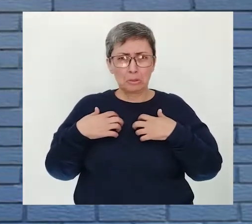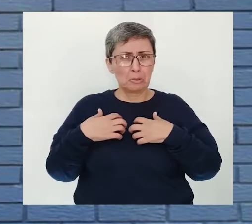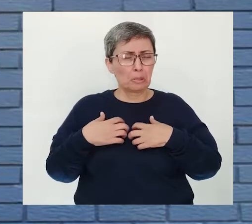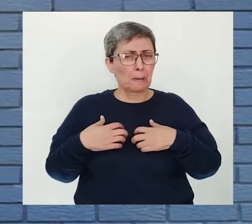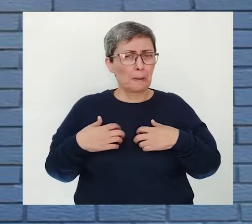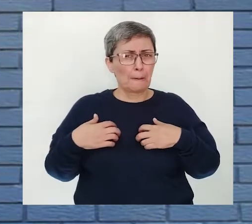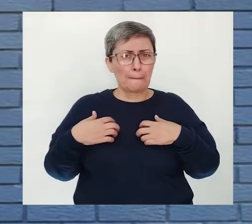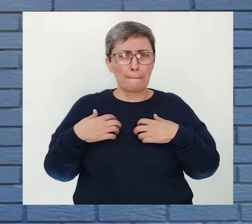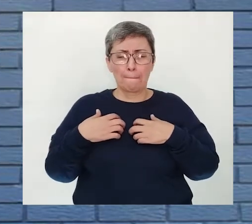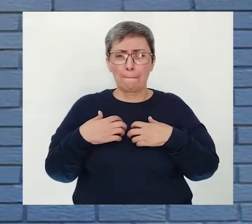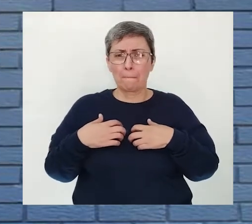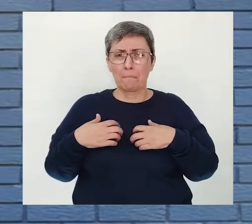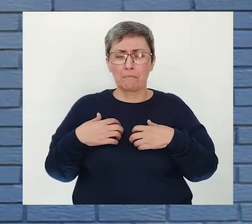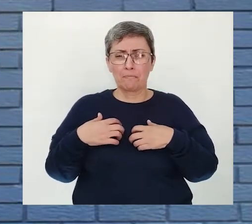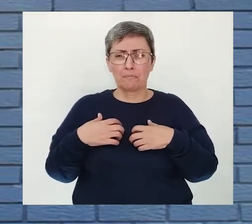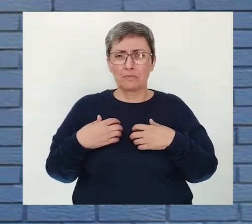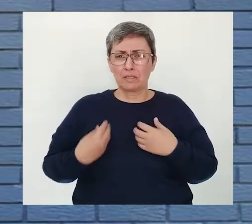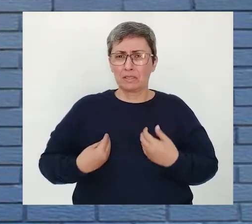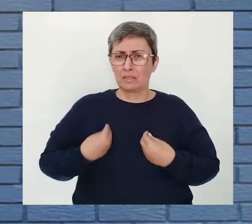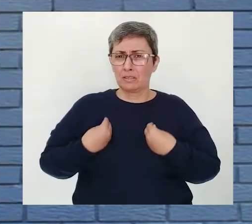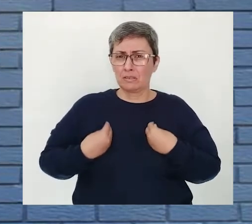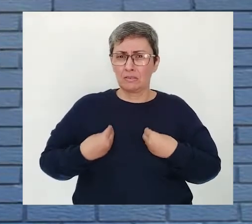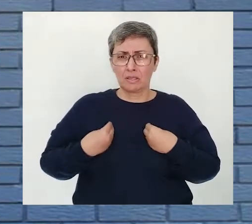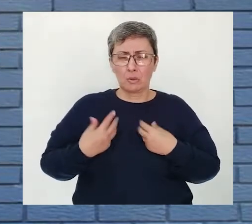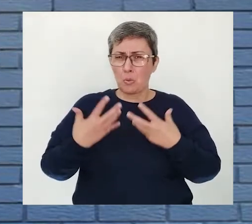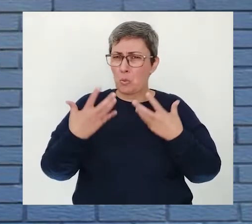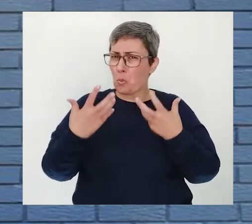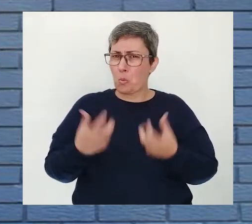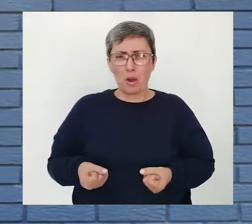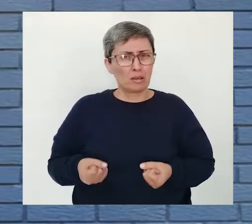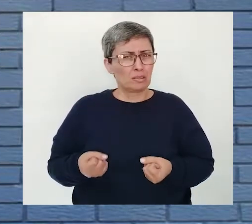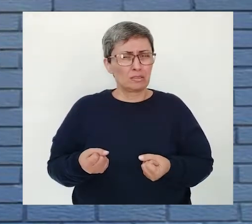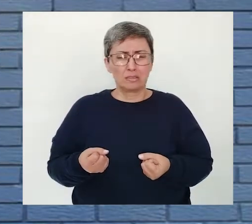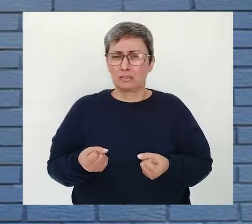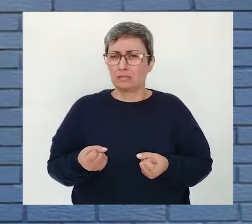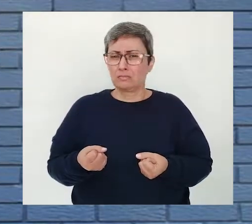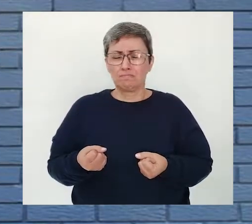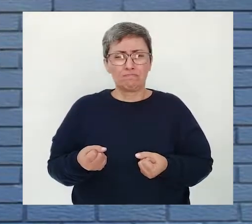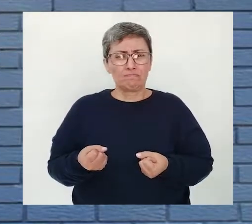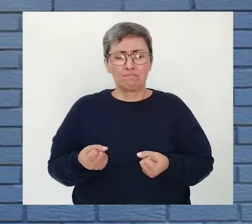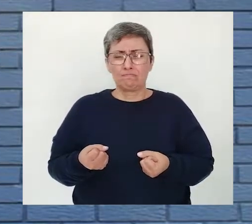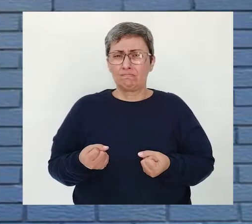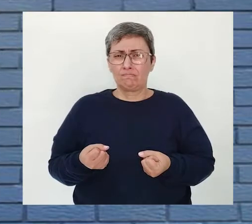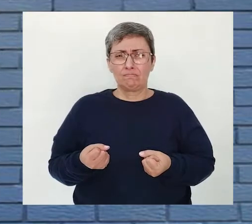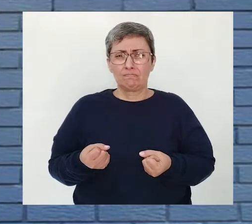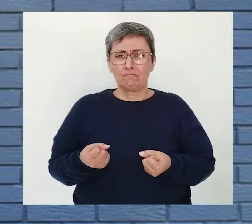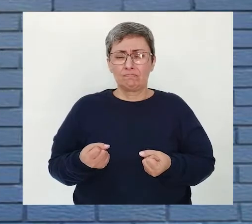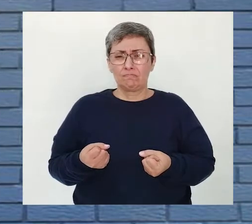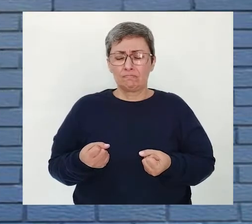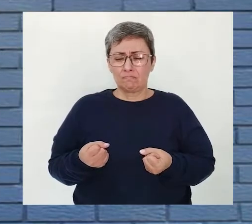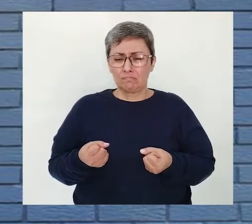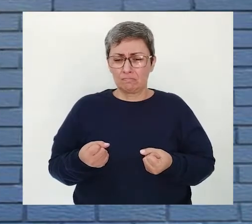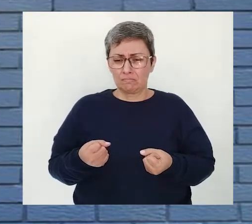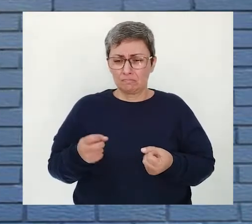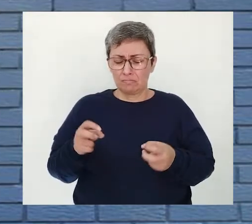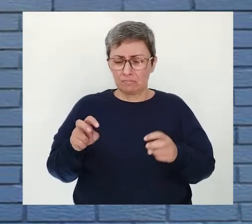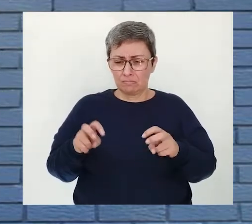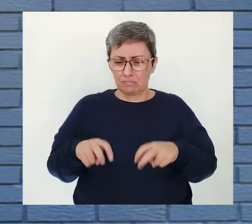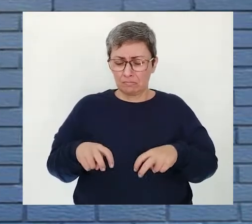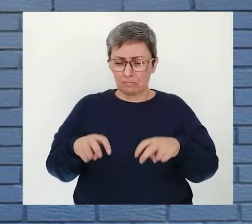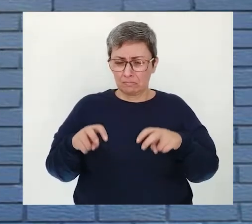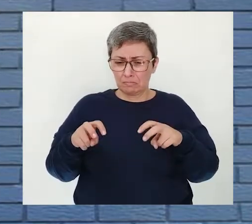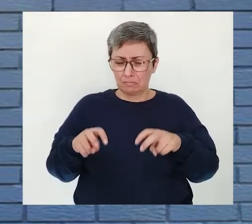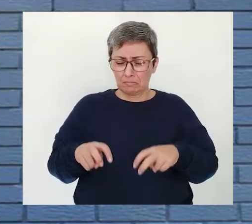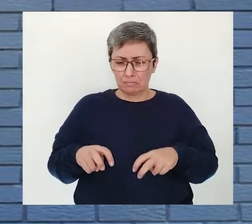Viver o inaceitável Caminhar sem pular